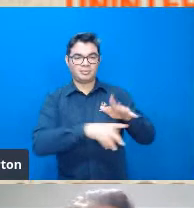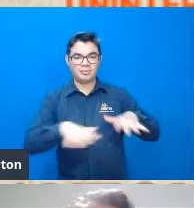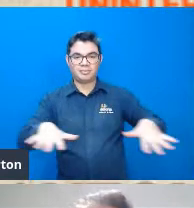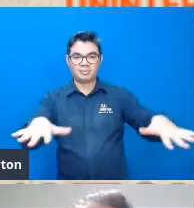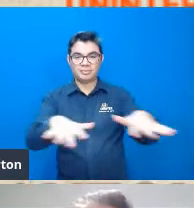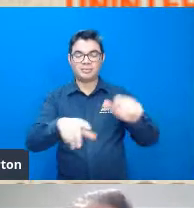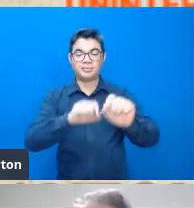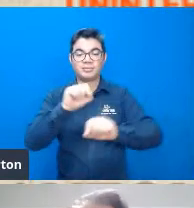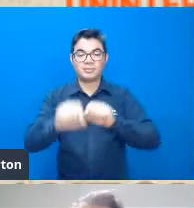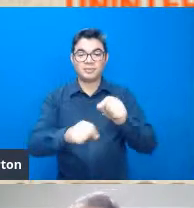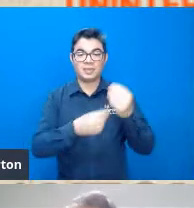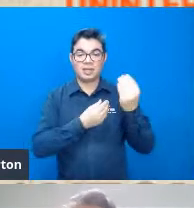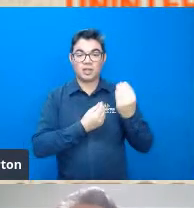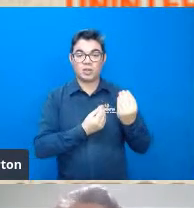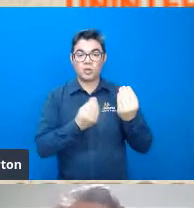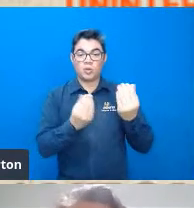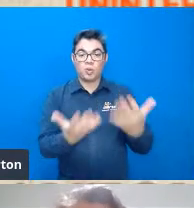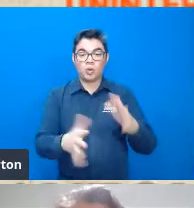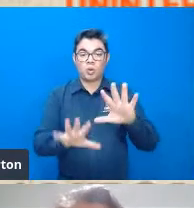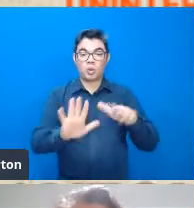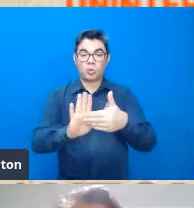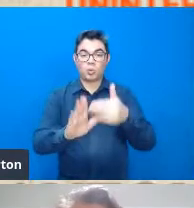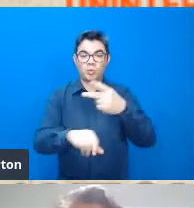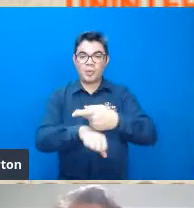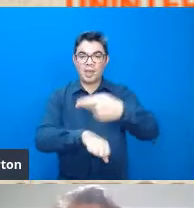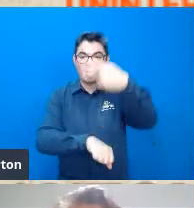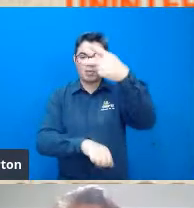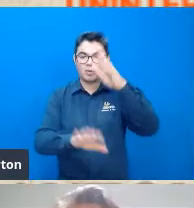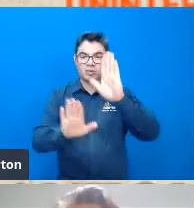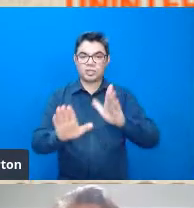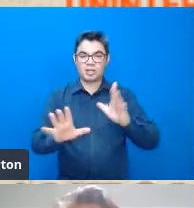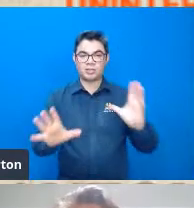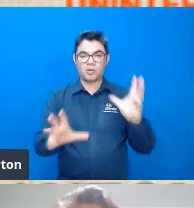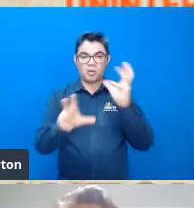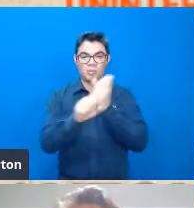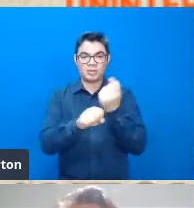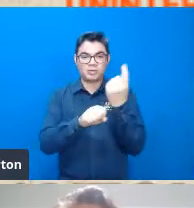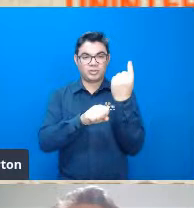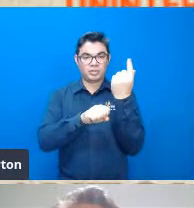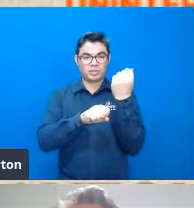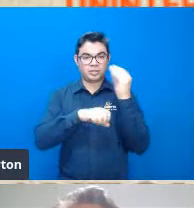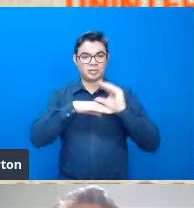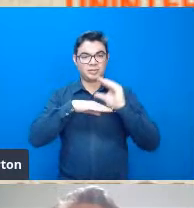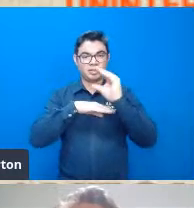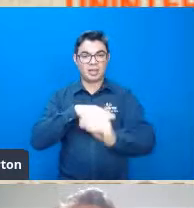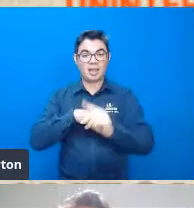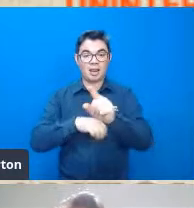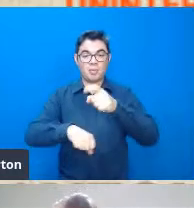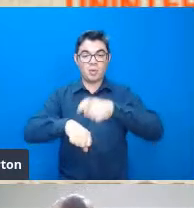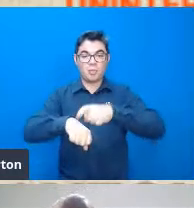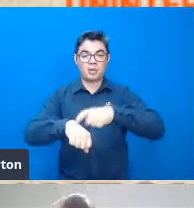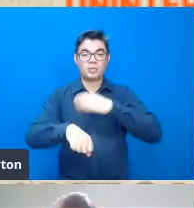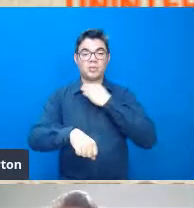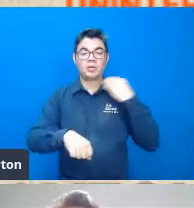foi que ele doou todos os prêmios que ele ganhou até o momento do falecimento dele ele doou para educação e